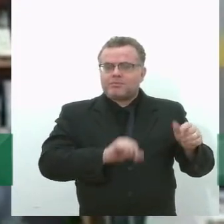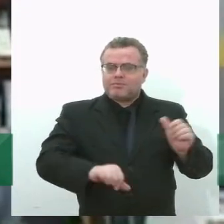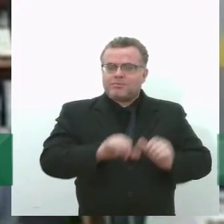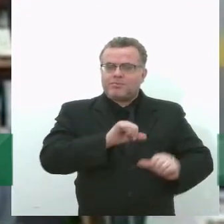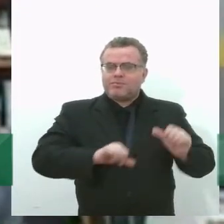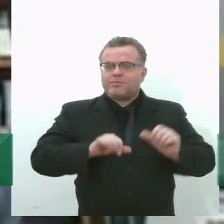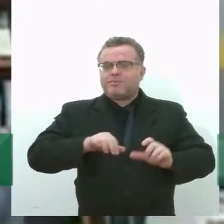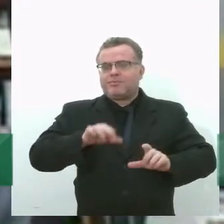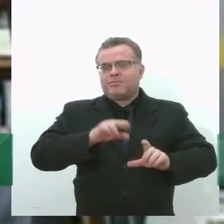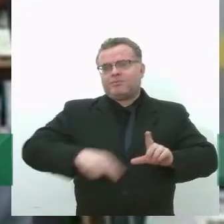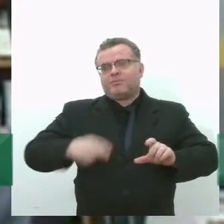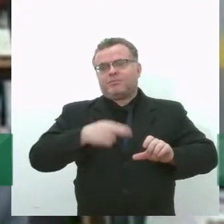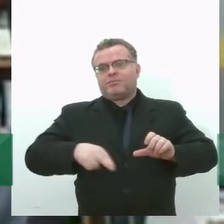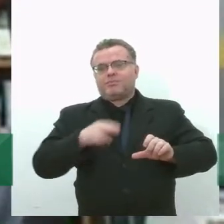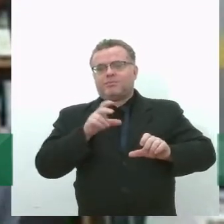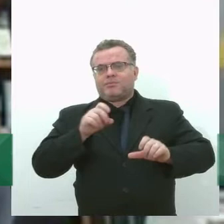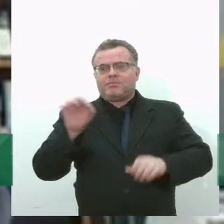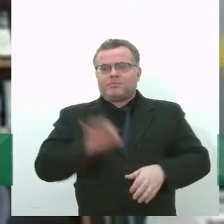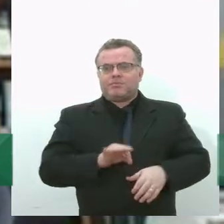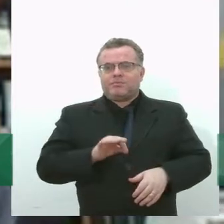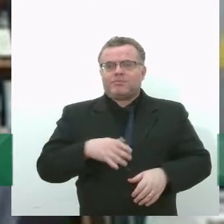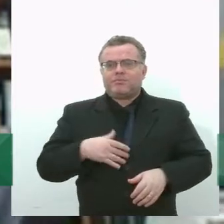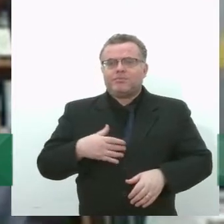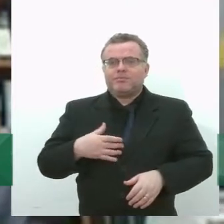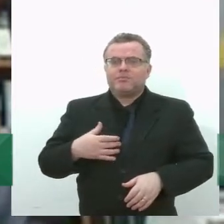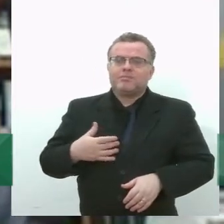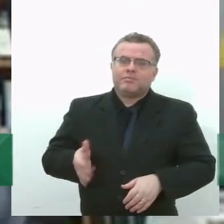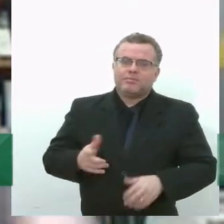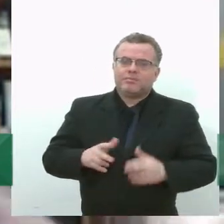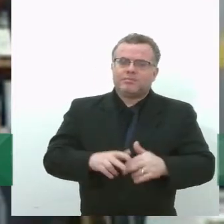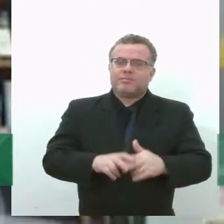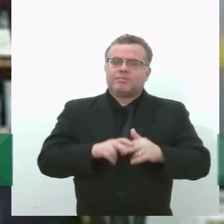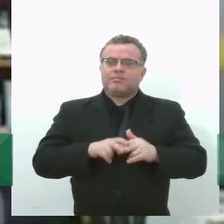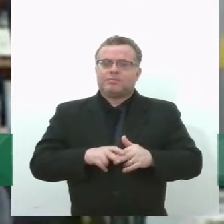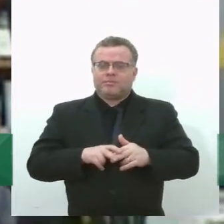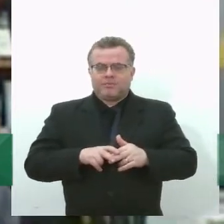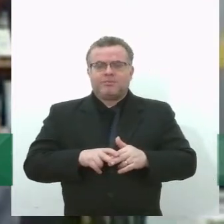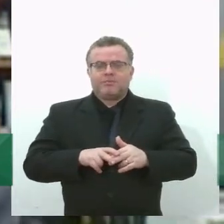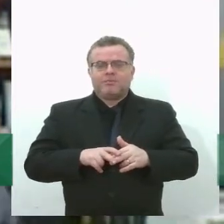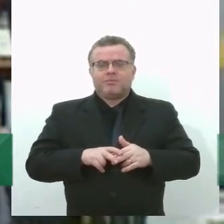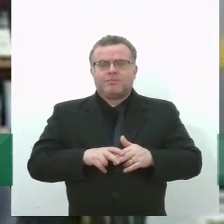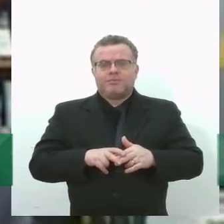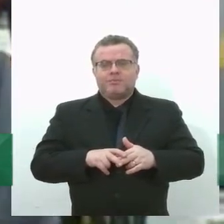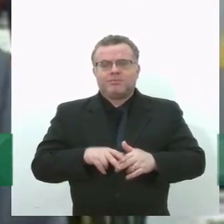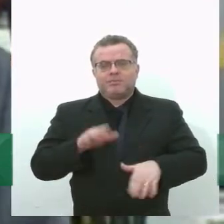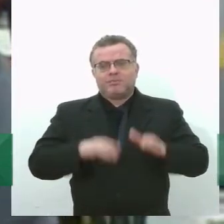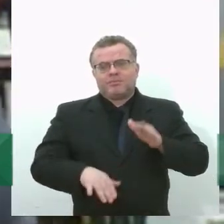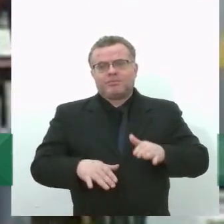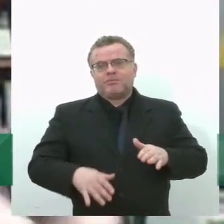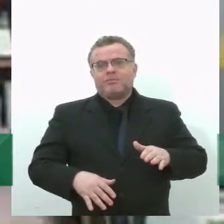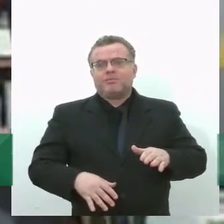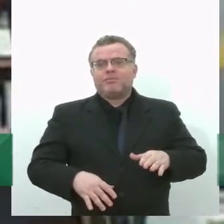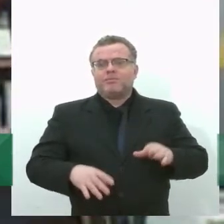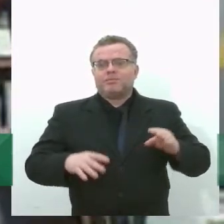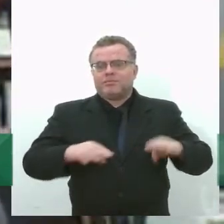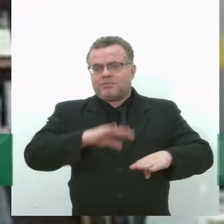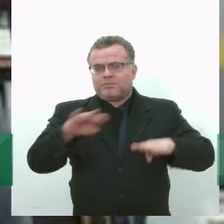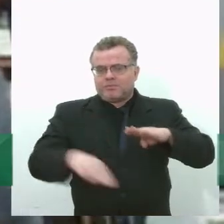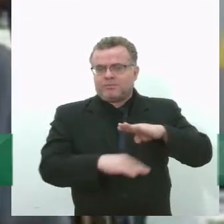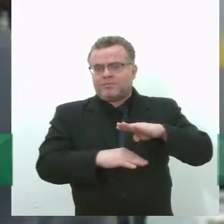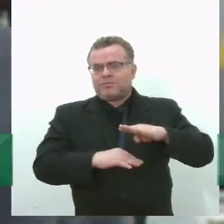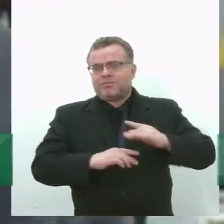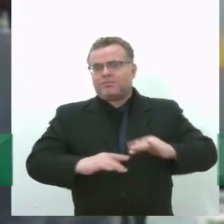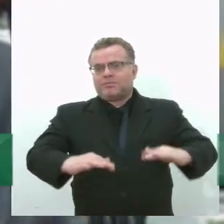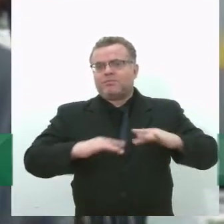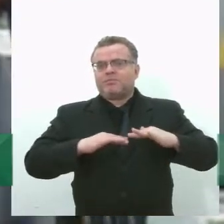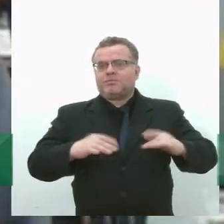urbano é orgânico, né? E essa fração é que, uma vez aterrada, em condições anaeróbicas,